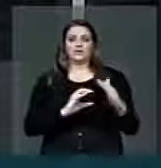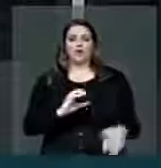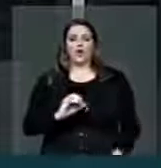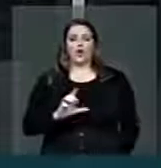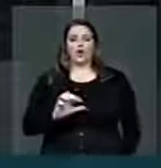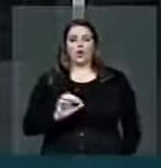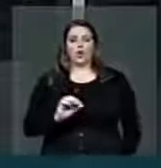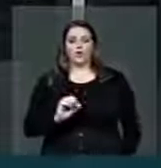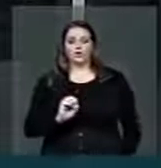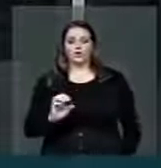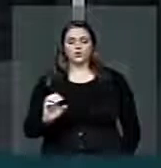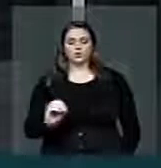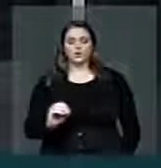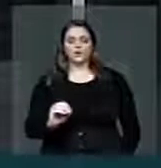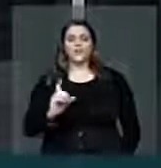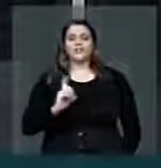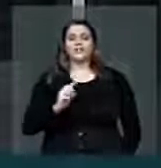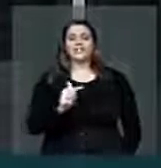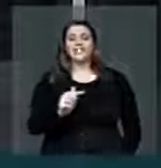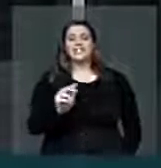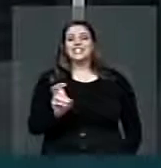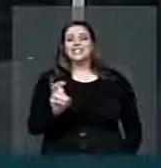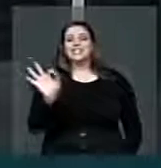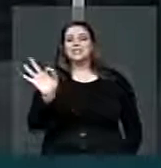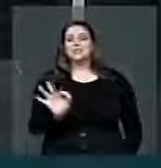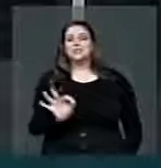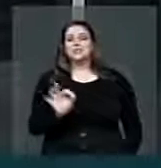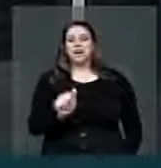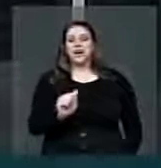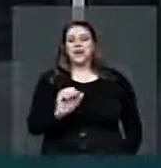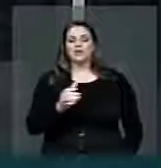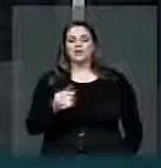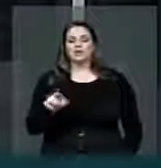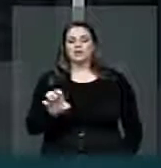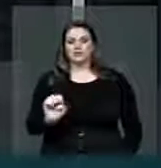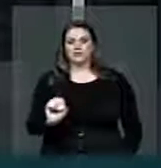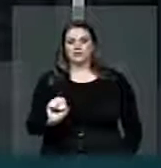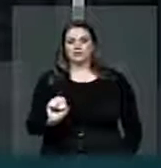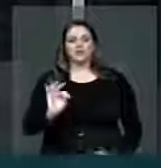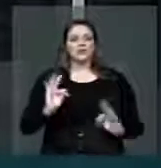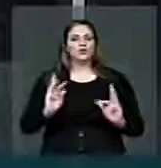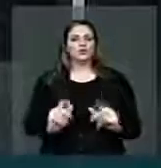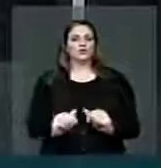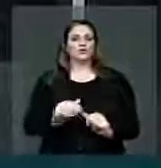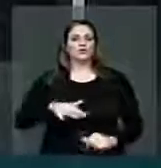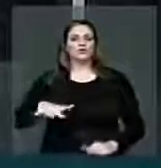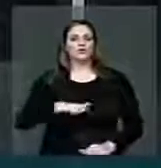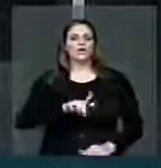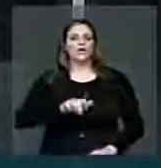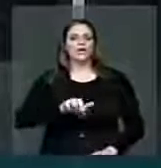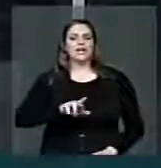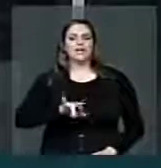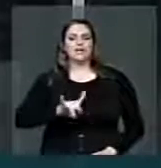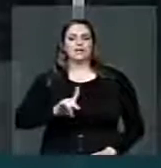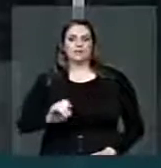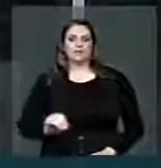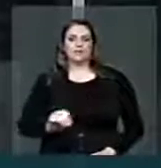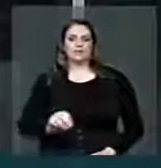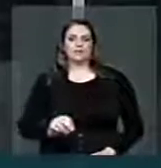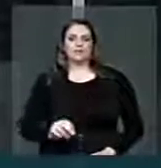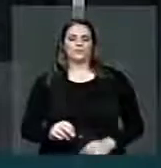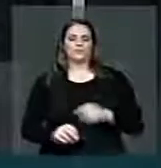75% das ações do garimpo da Serra Pelada. Mais grave ainda,